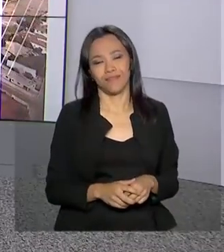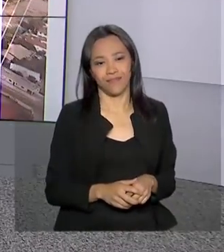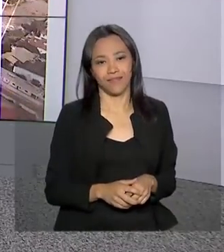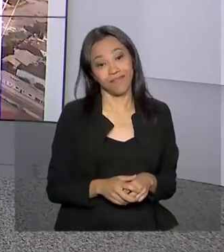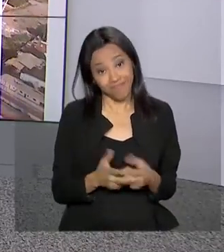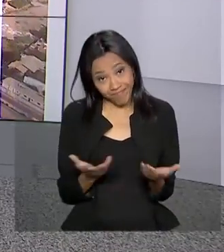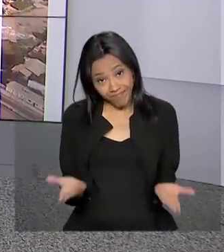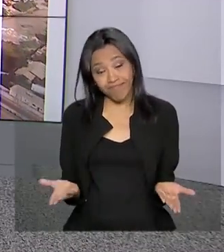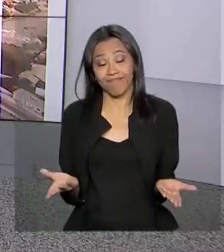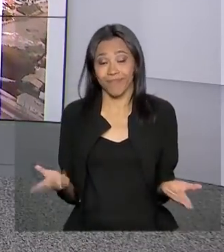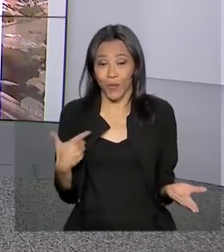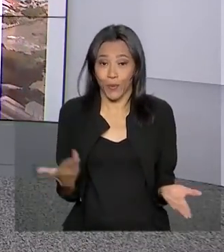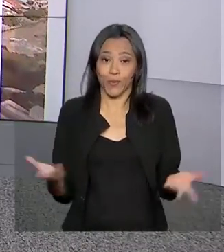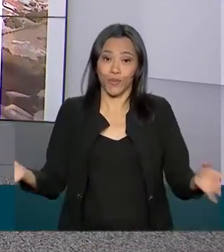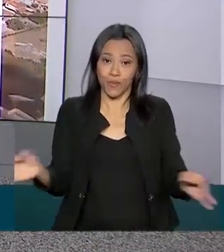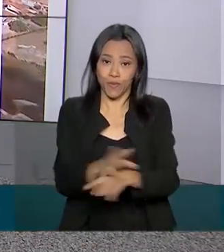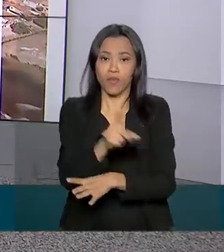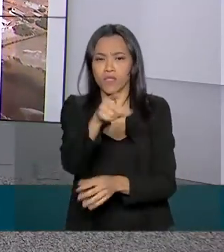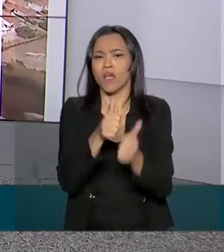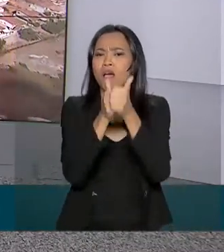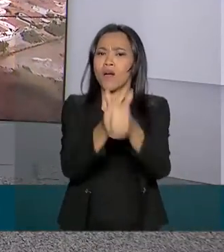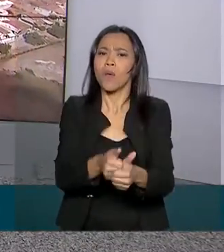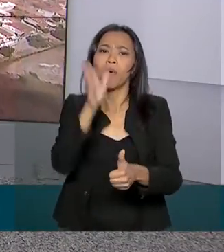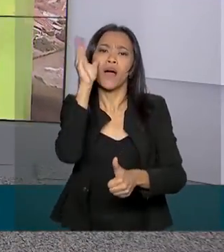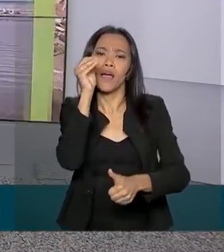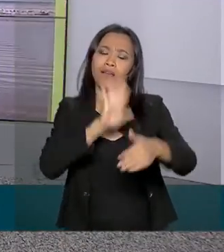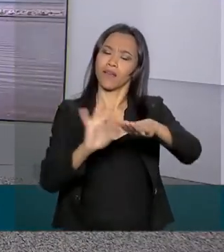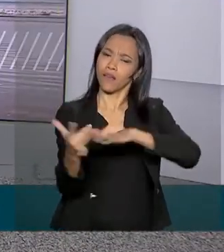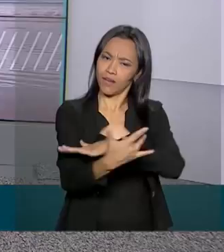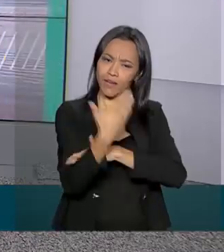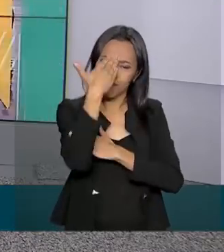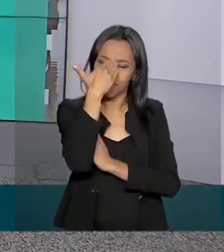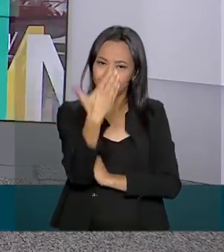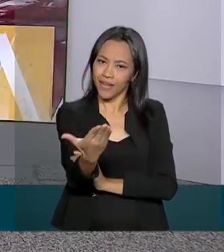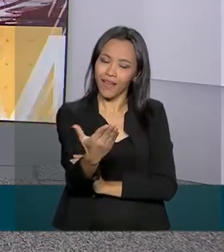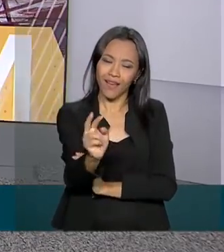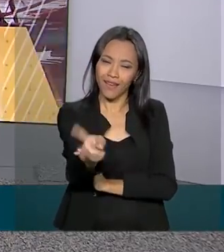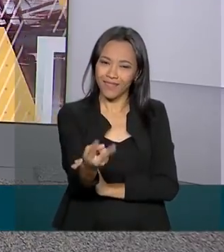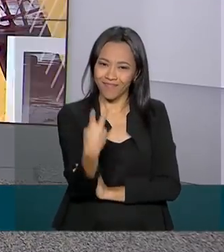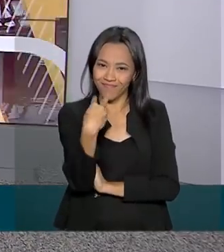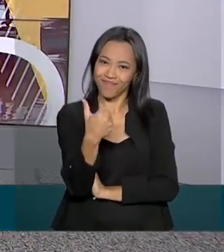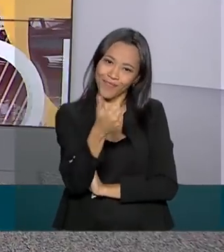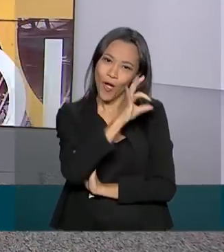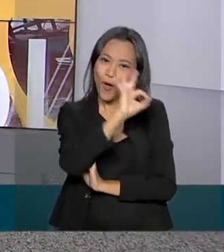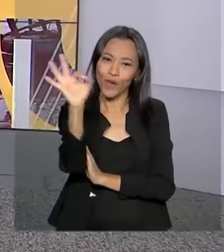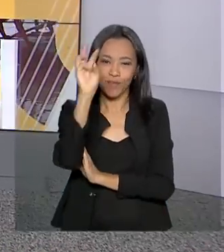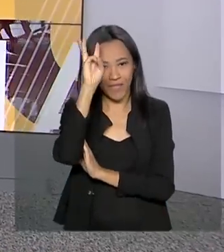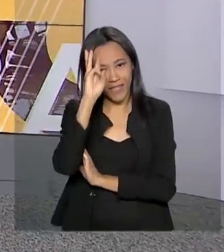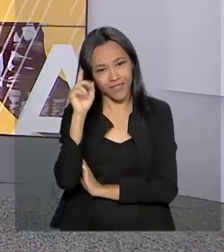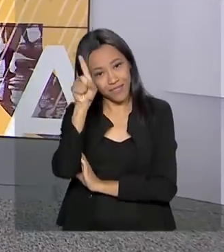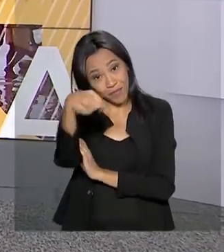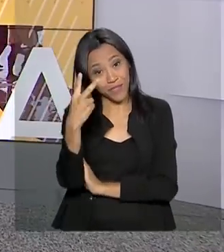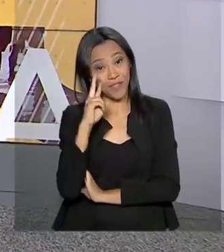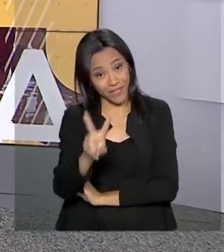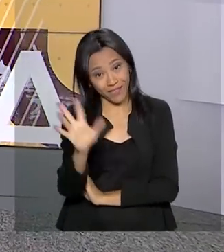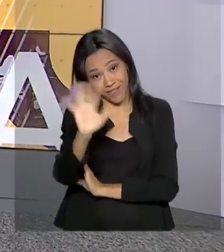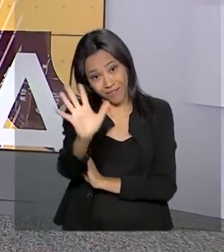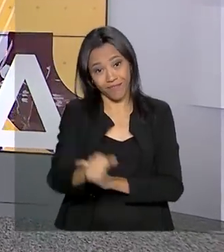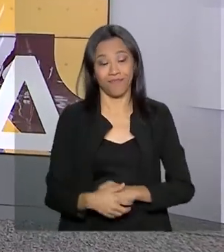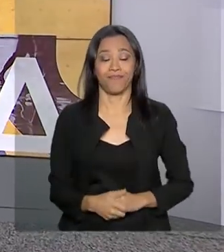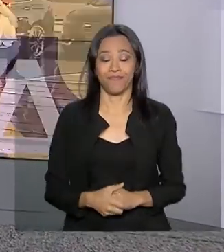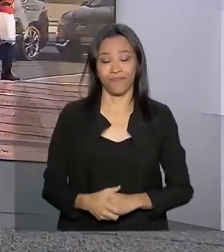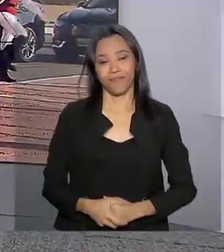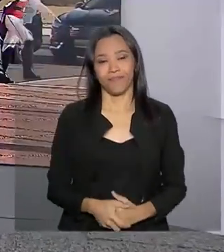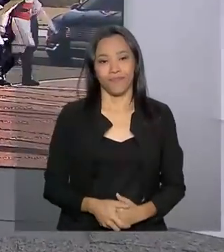É isso aí, por hoje é só. Nos acompanhe também pelas nossas redes sociais. Muito obrigada pela companhia. Uma ótima terça e a gente se vê amanhã. Tchau.